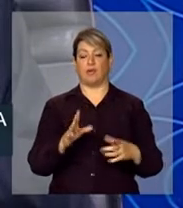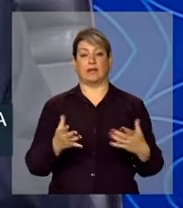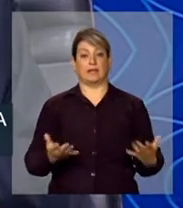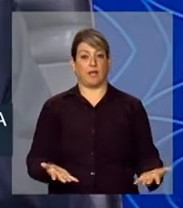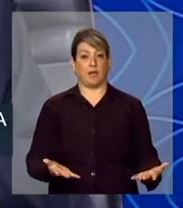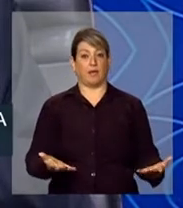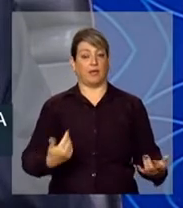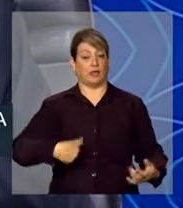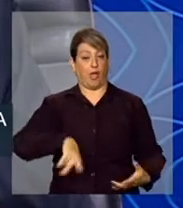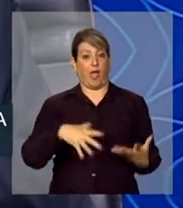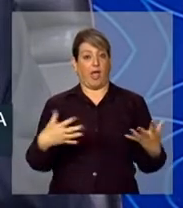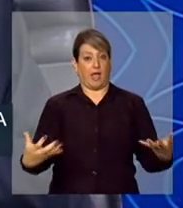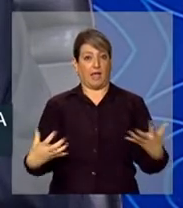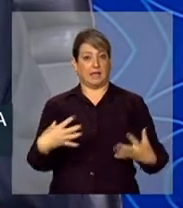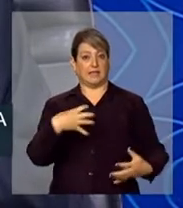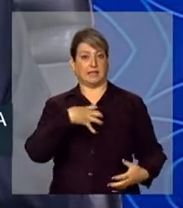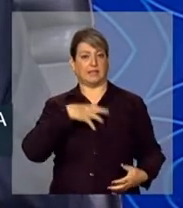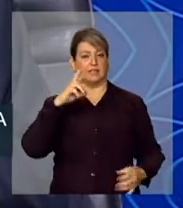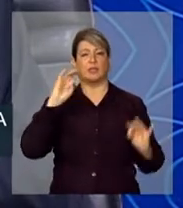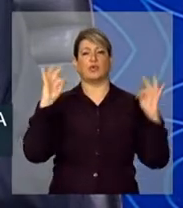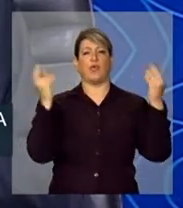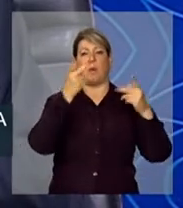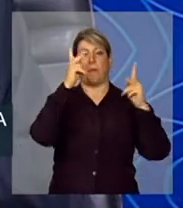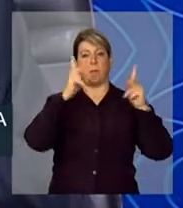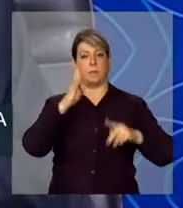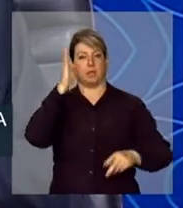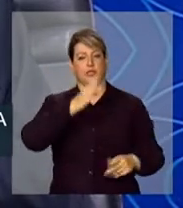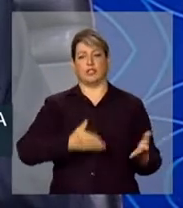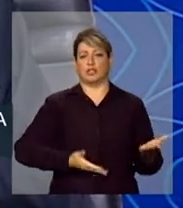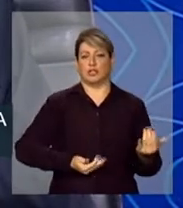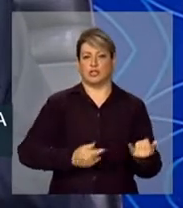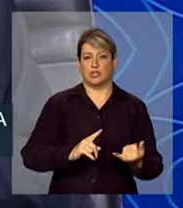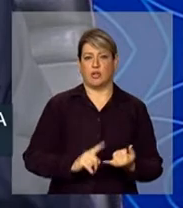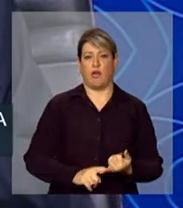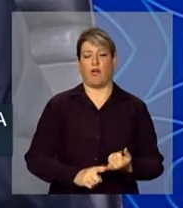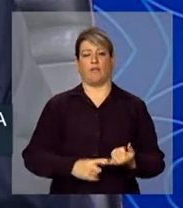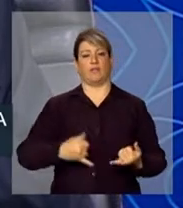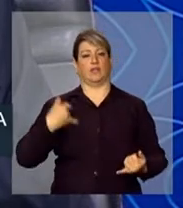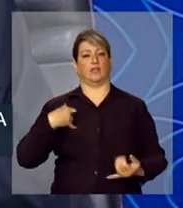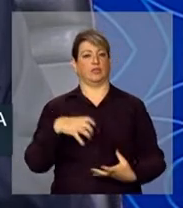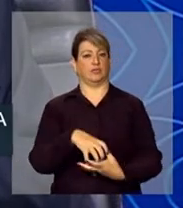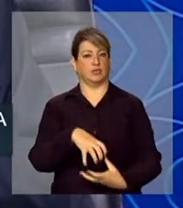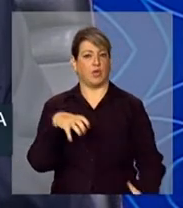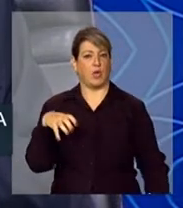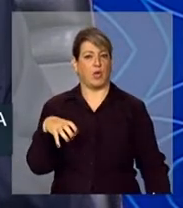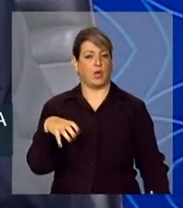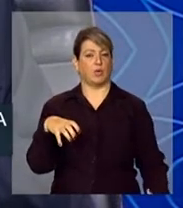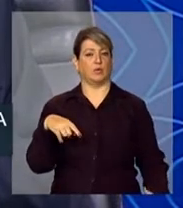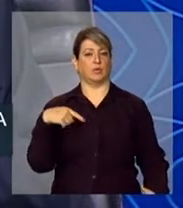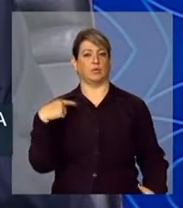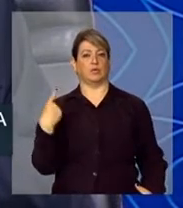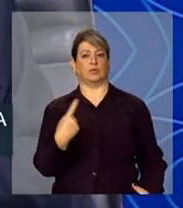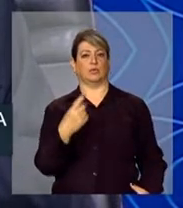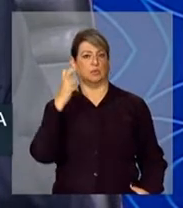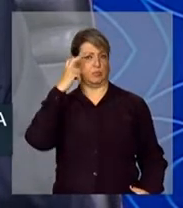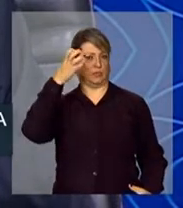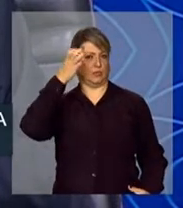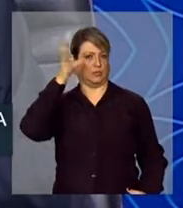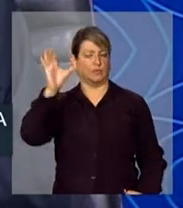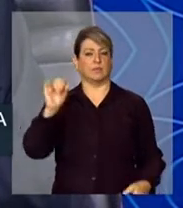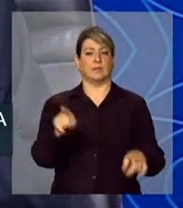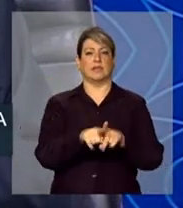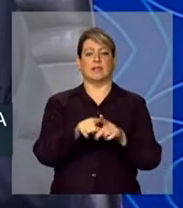ter a representação de todo o povo brasileiro, dos jovens, dos idosos, dos cultos, dos